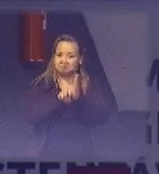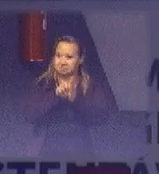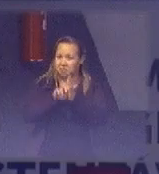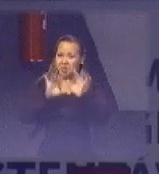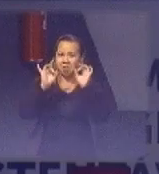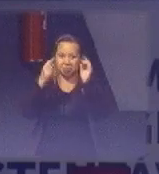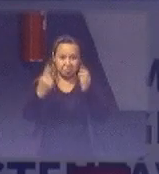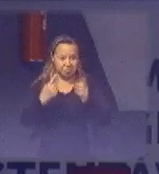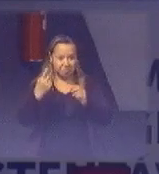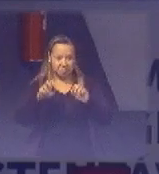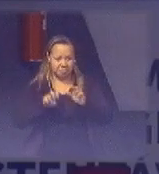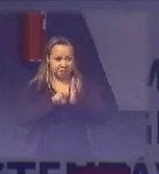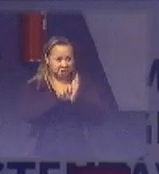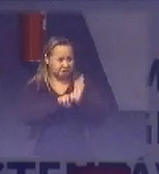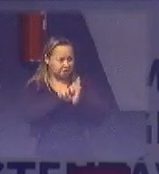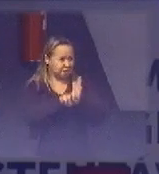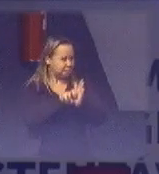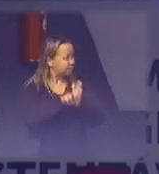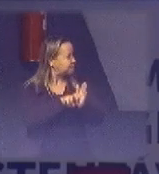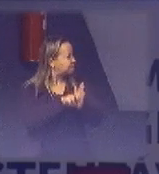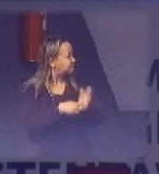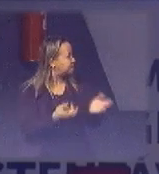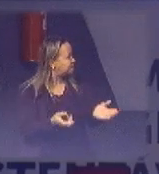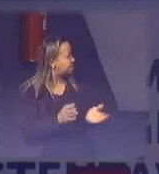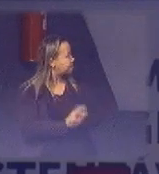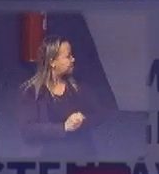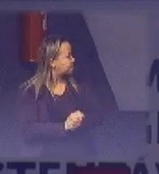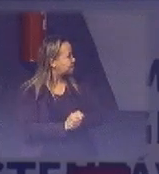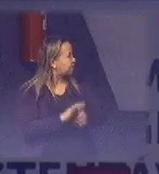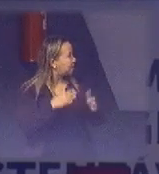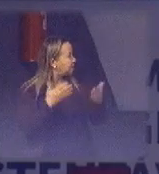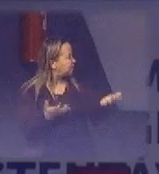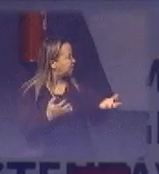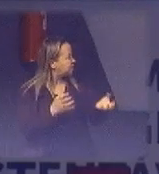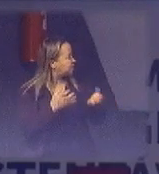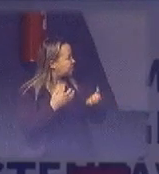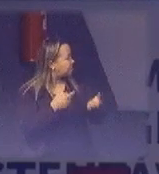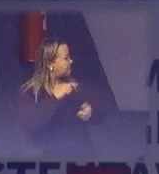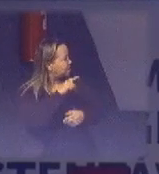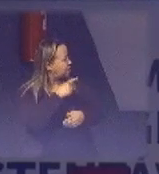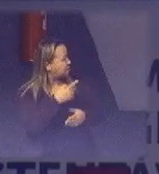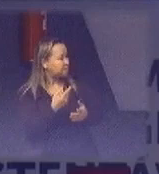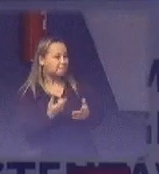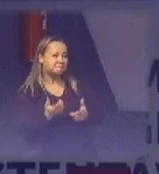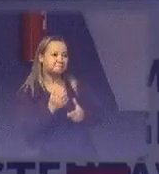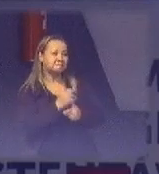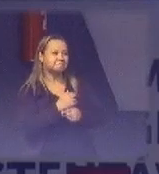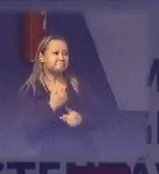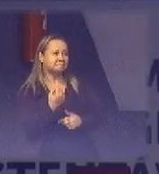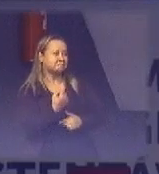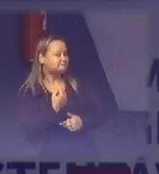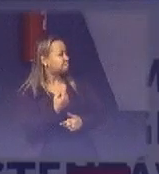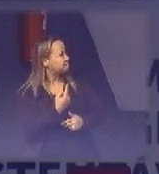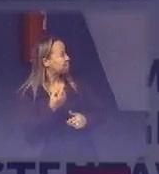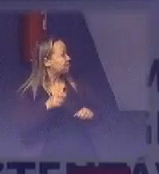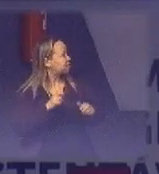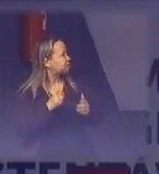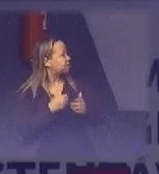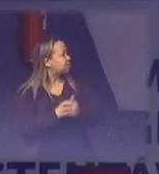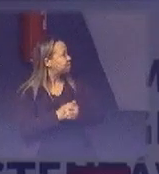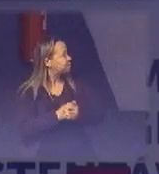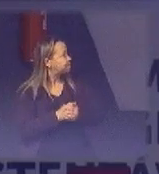Agora, olha só. aí. Entendeu? Então, quer dizer, ela ganhou muita mobilidade. Realmente foi